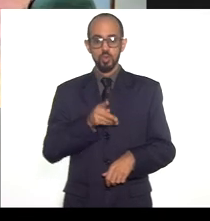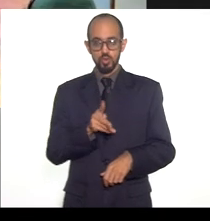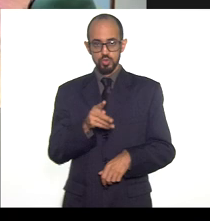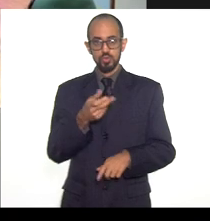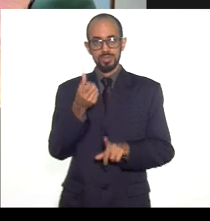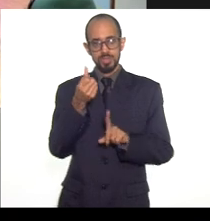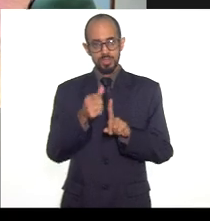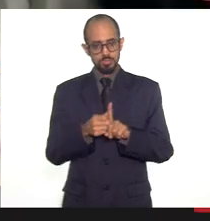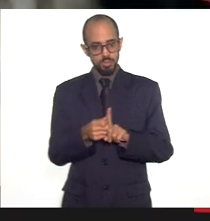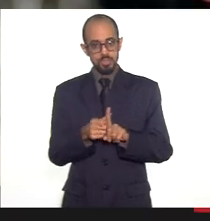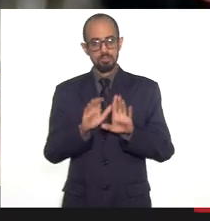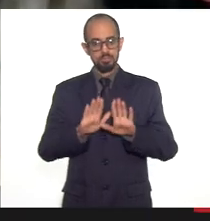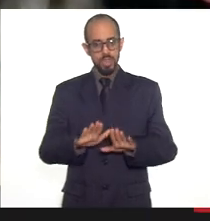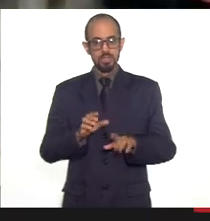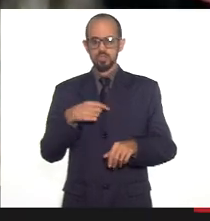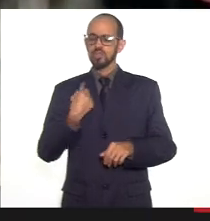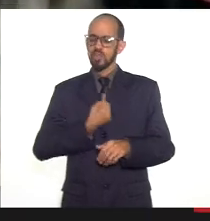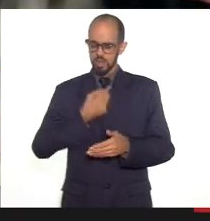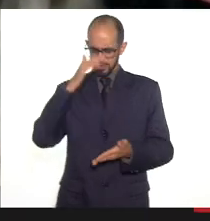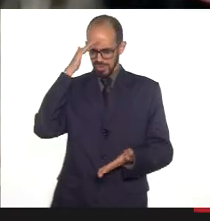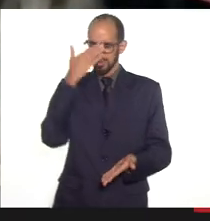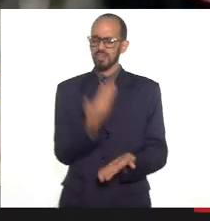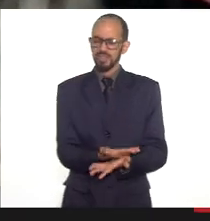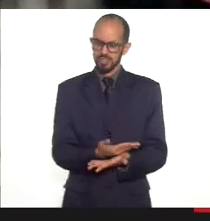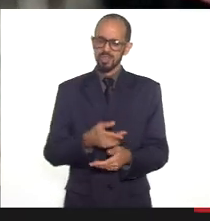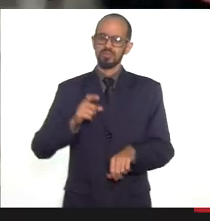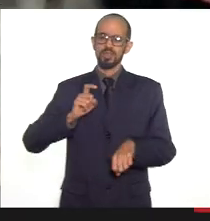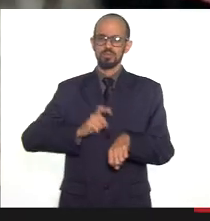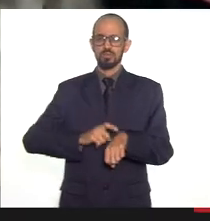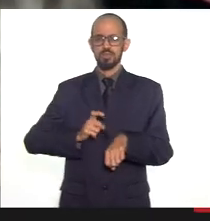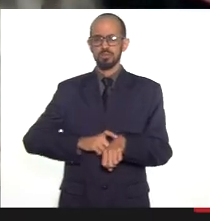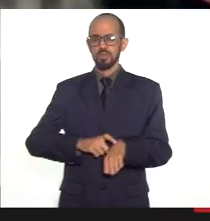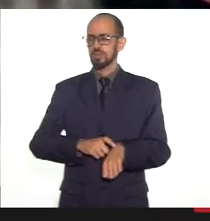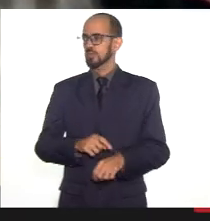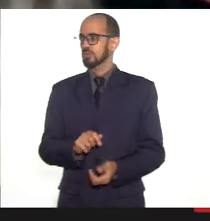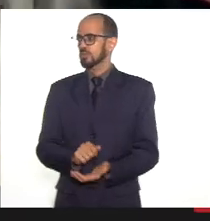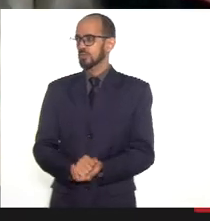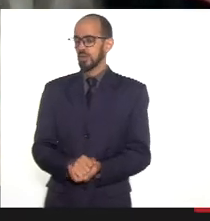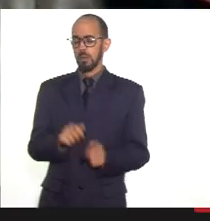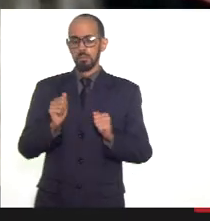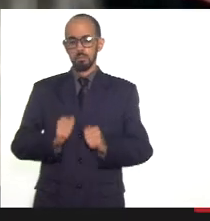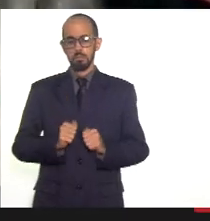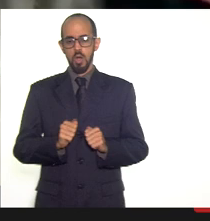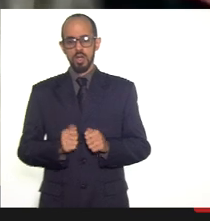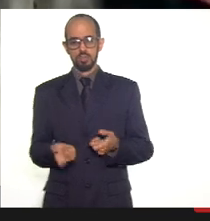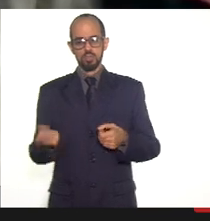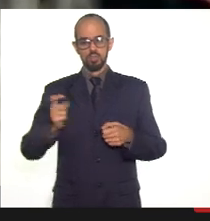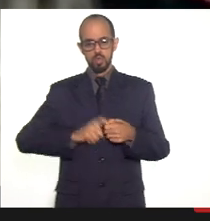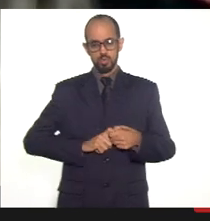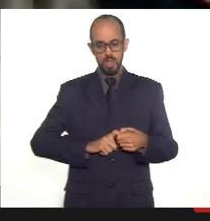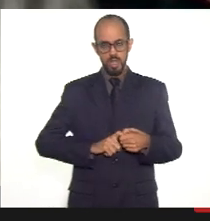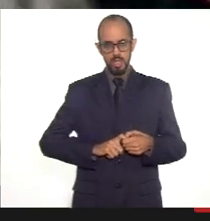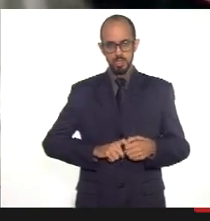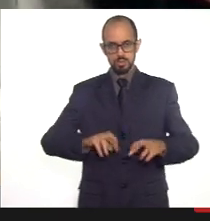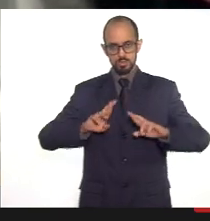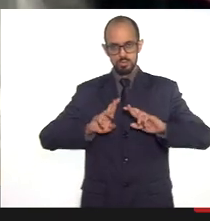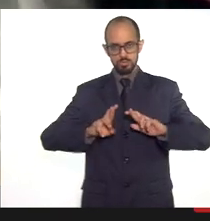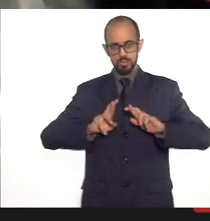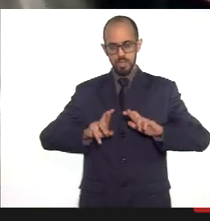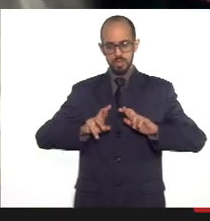meses mas nós acreditamos nesse momento que as coisas poderão ser retomadas né principalmente